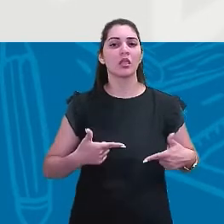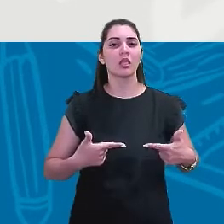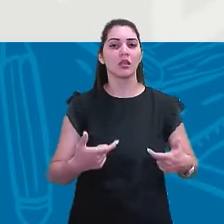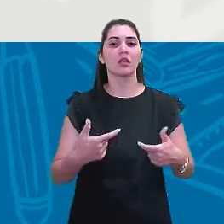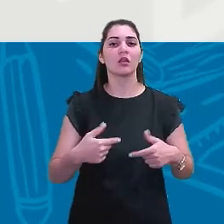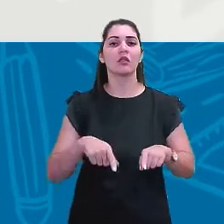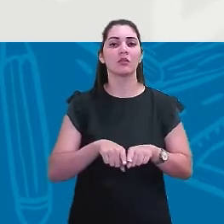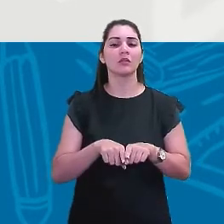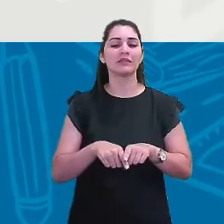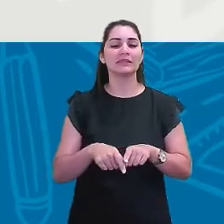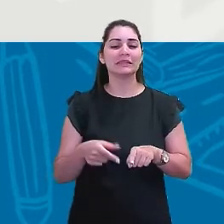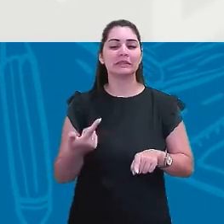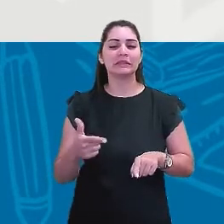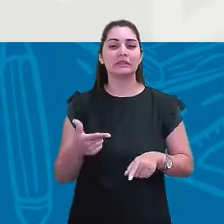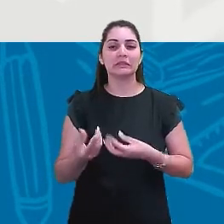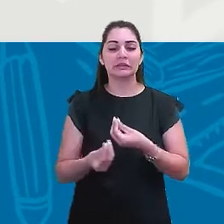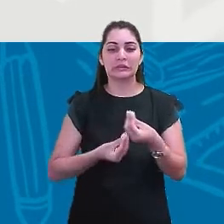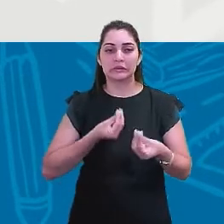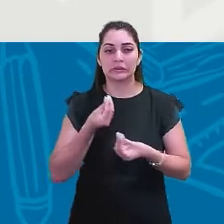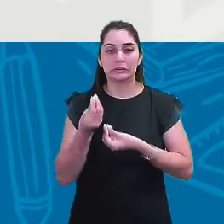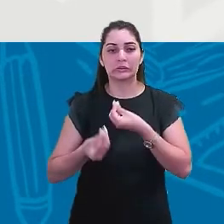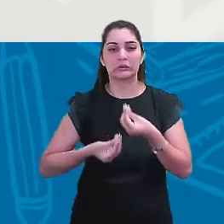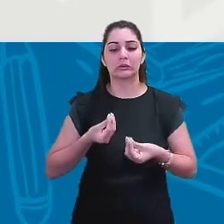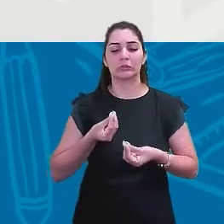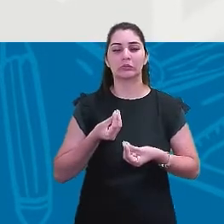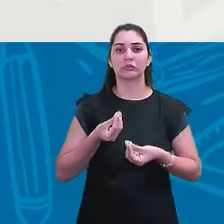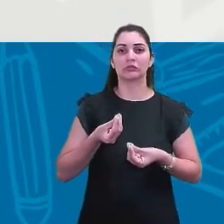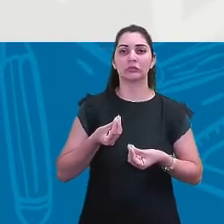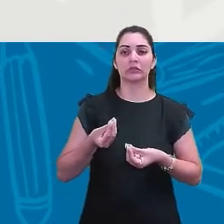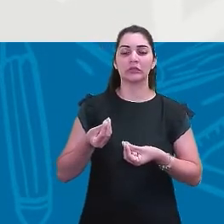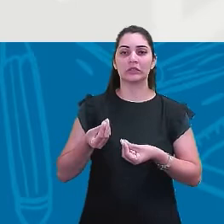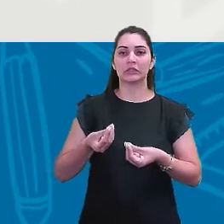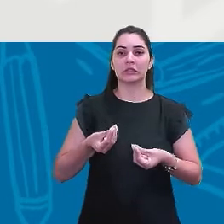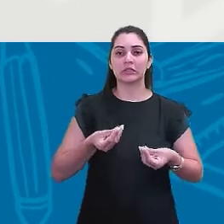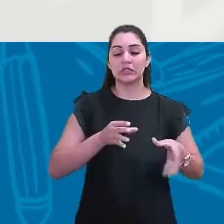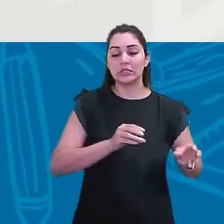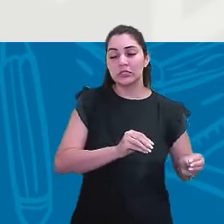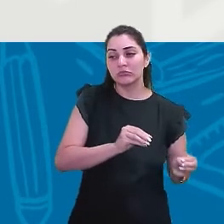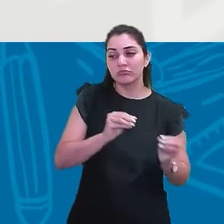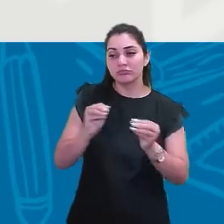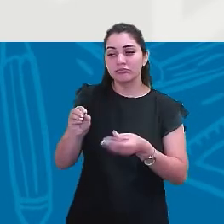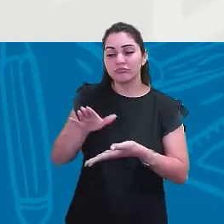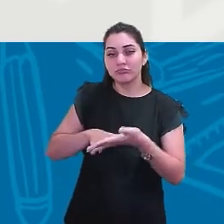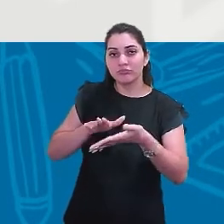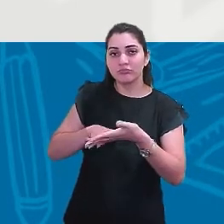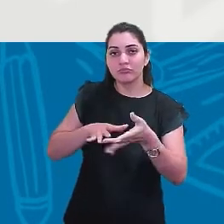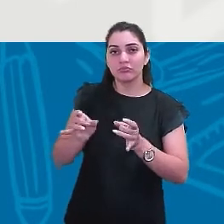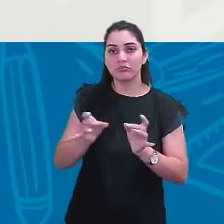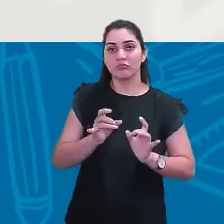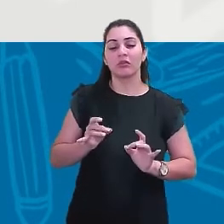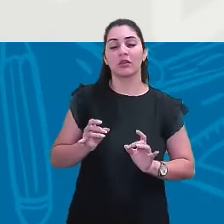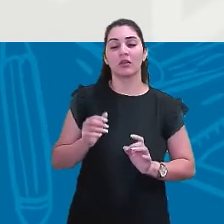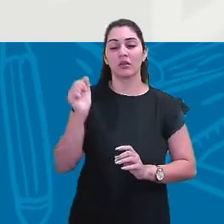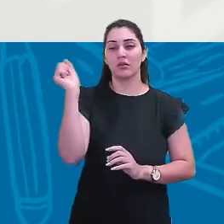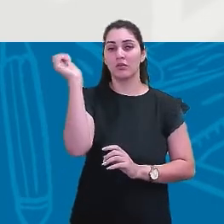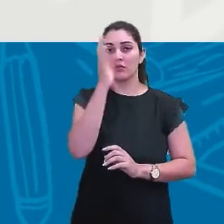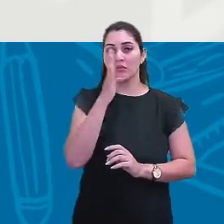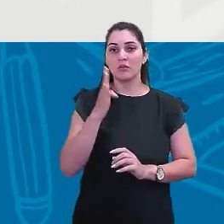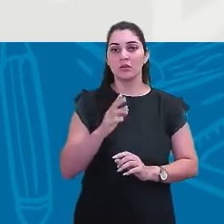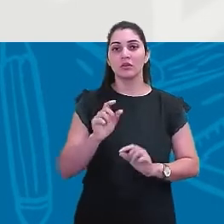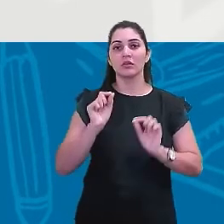não tinha muito de onde você importar os produtos industrializados. E aí o Brasil vai